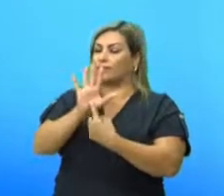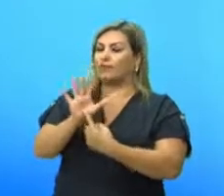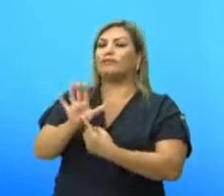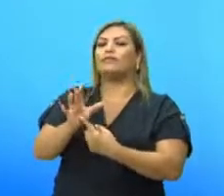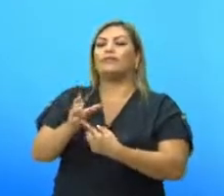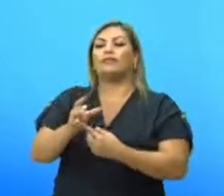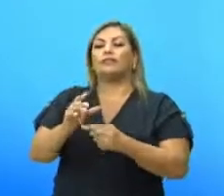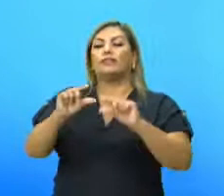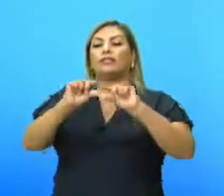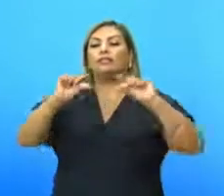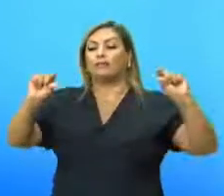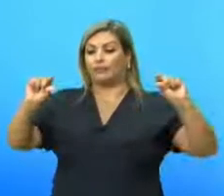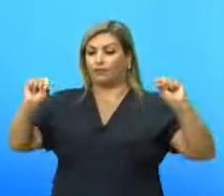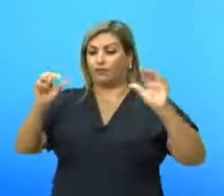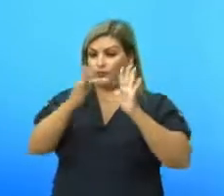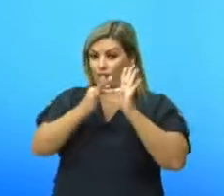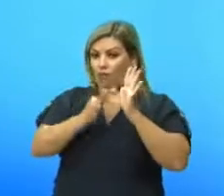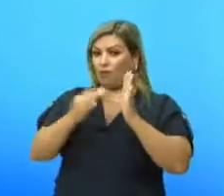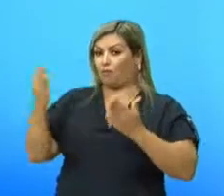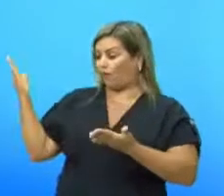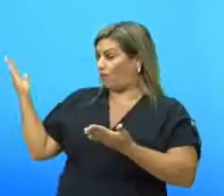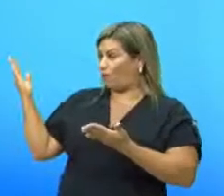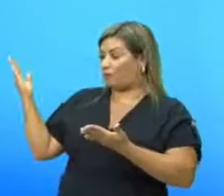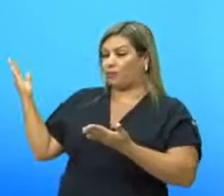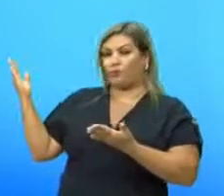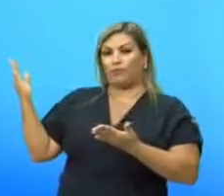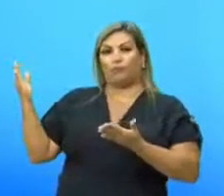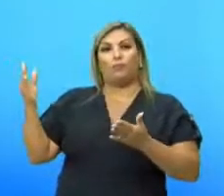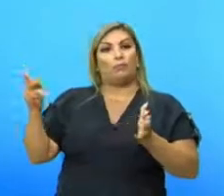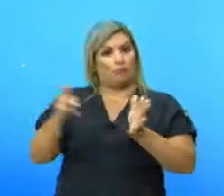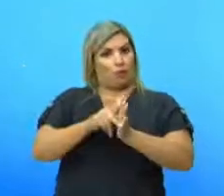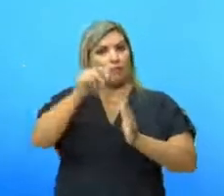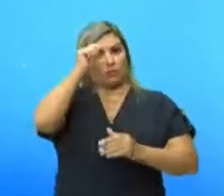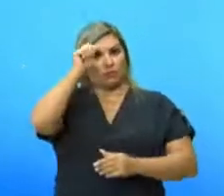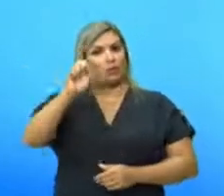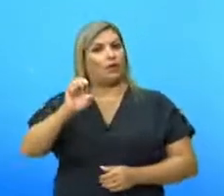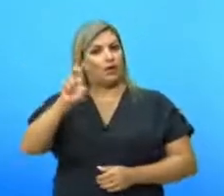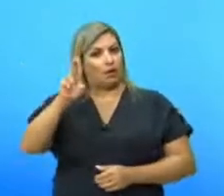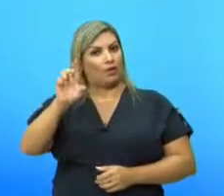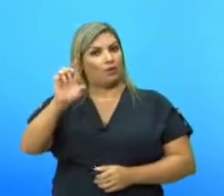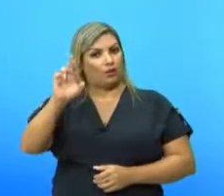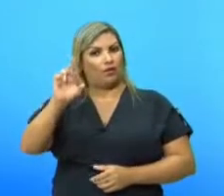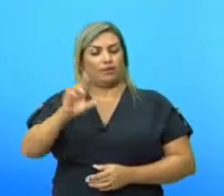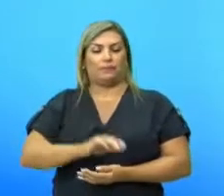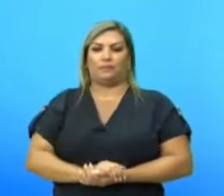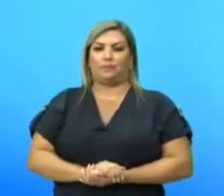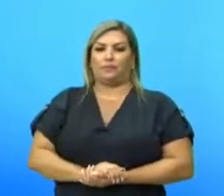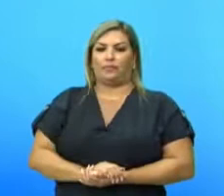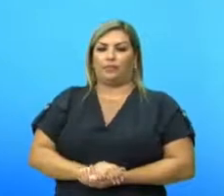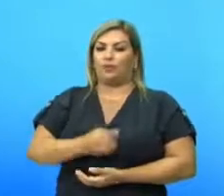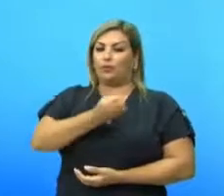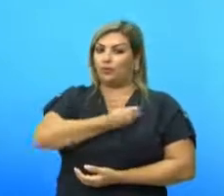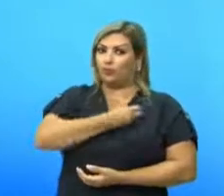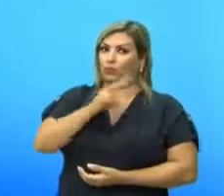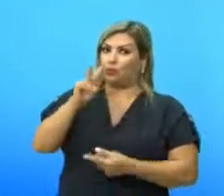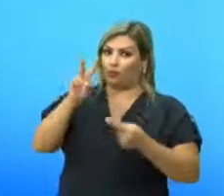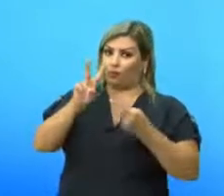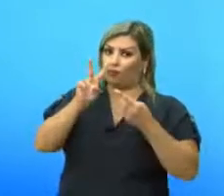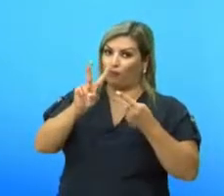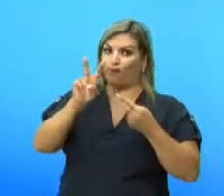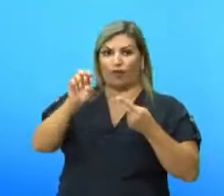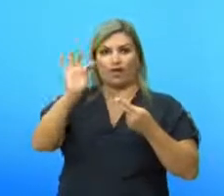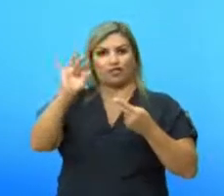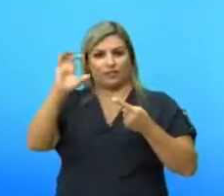seguinte expressão. Então, essa relação é correlação de Euler. Então, fala o seguinte, o número de vértices, v de